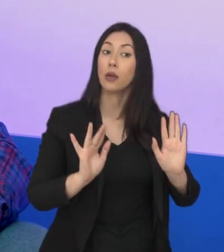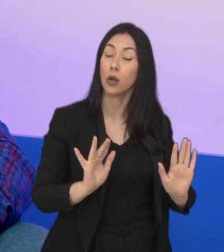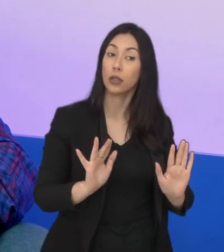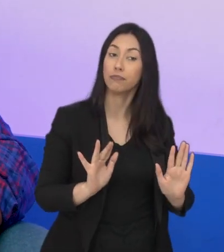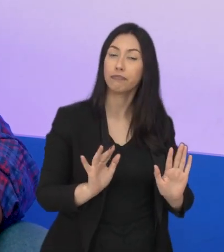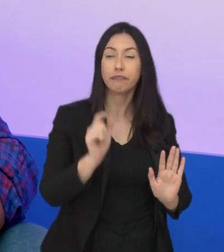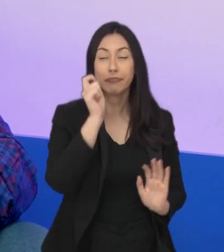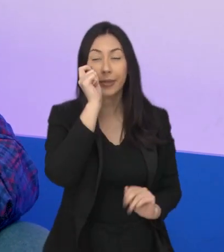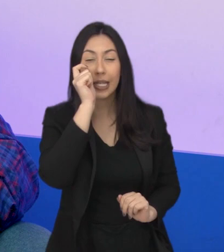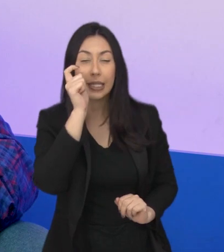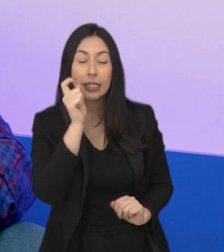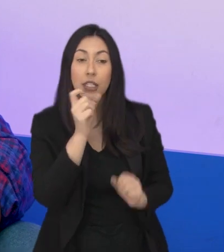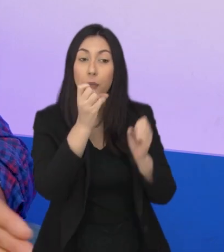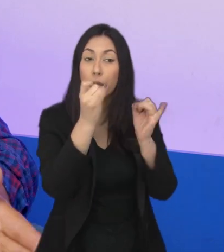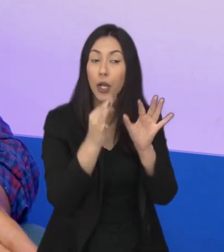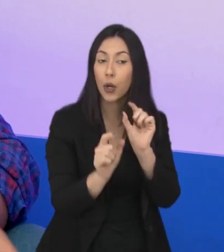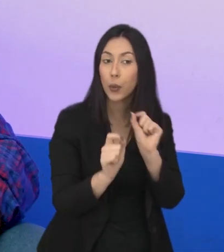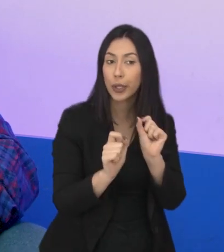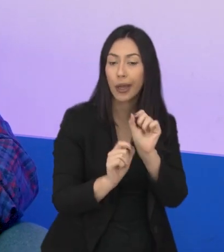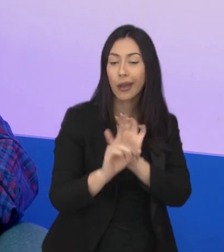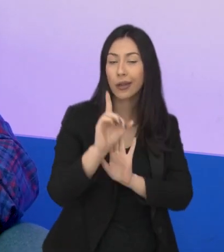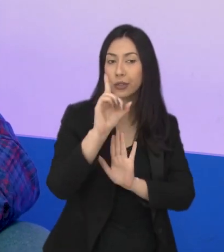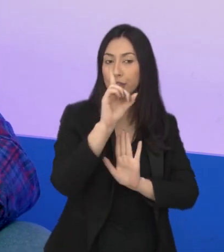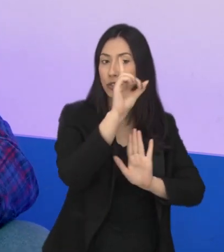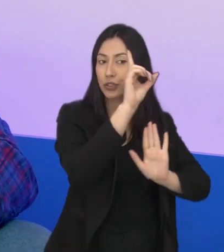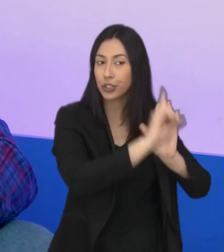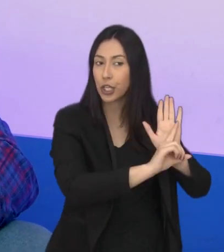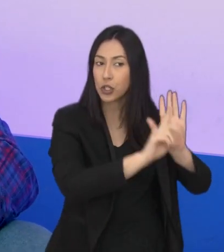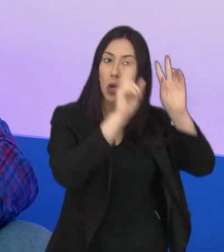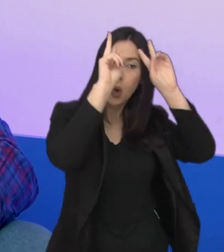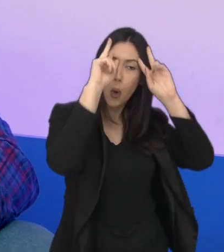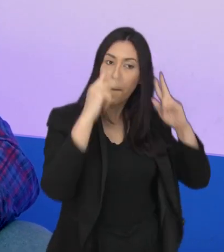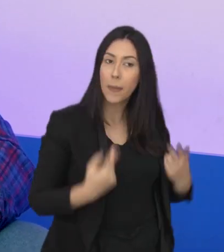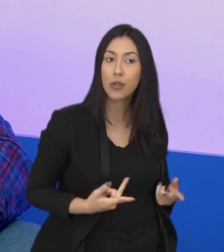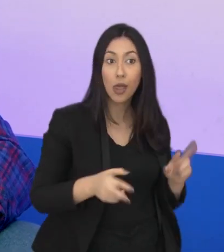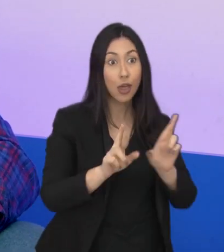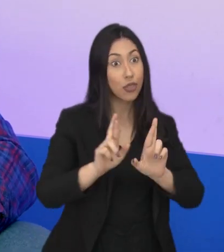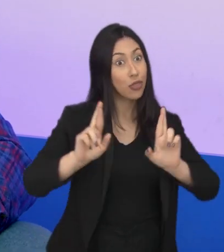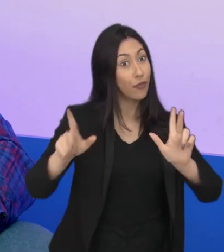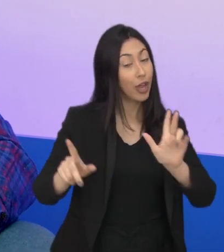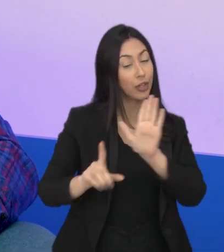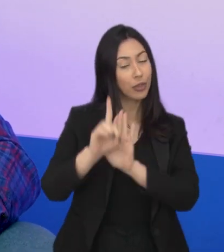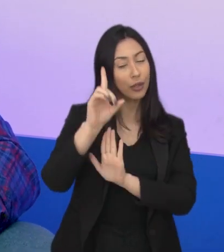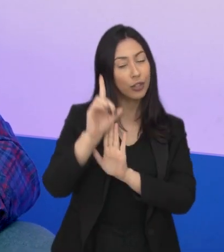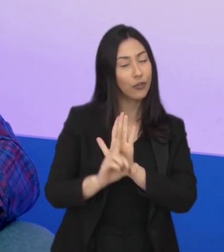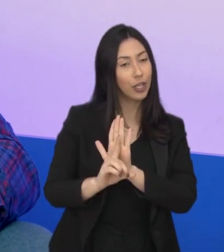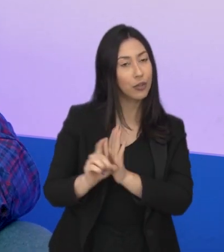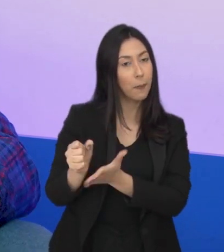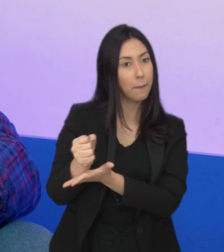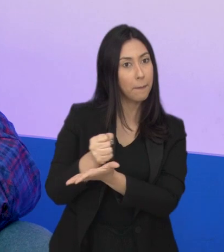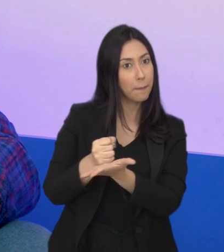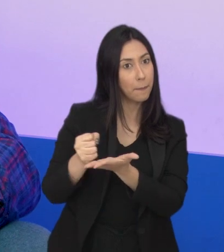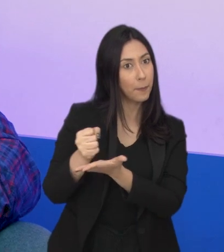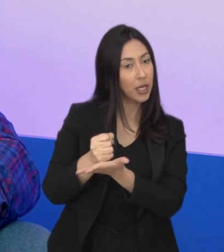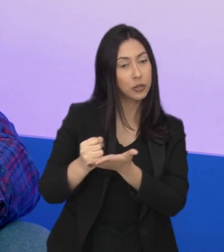é interessante a gente focar que direitos humanos e direitos fundamentais são direitos diferentes